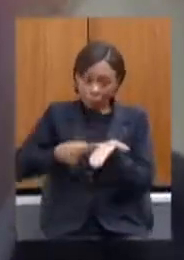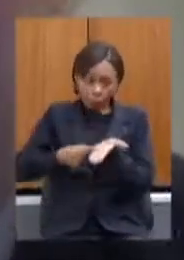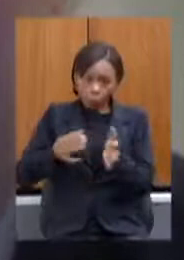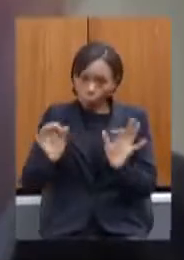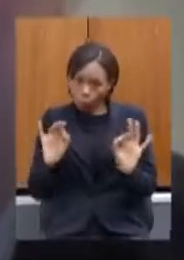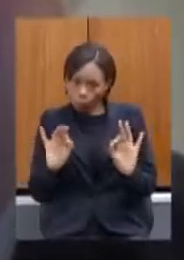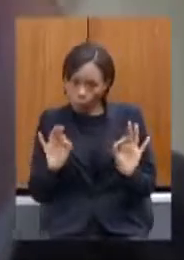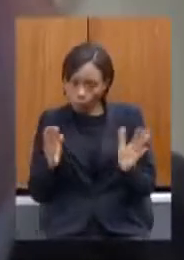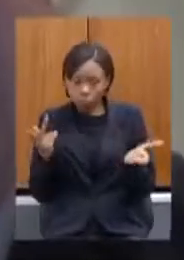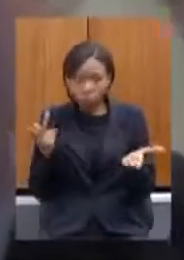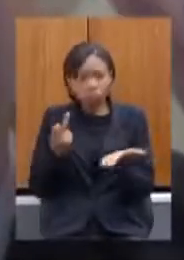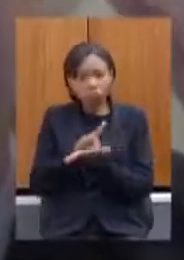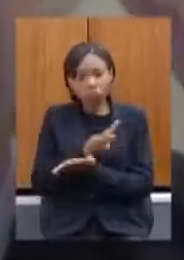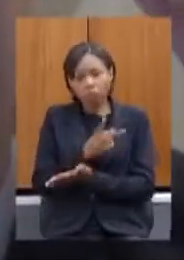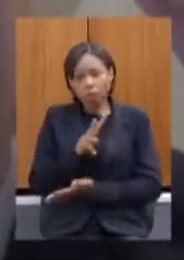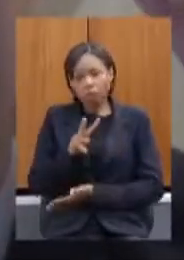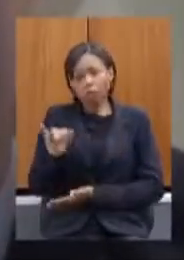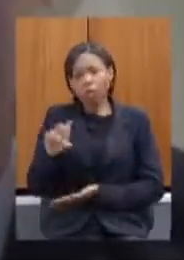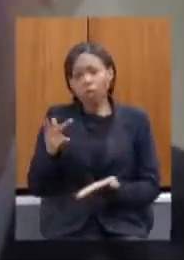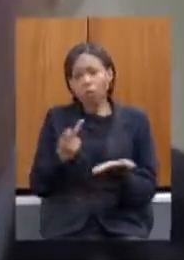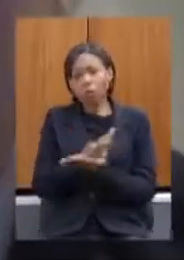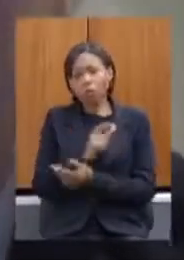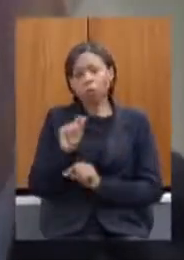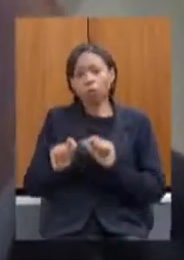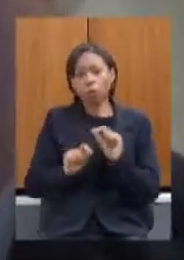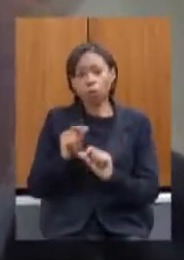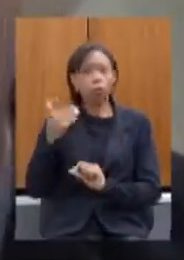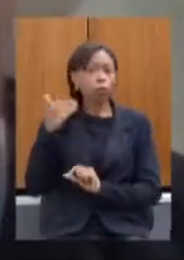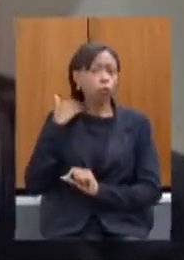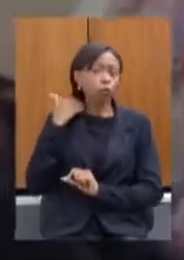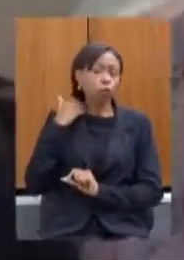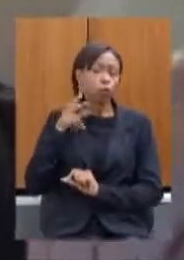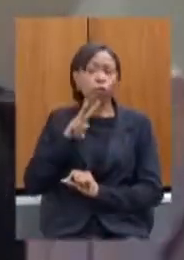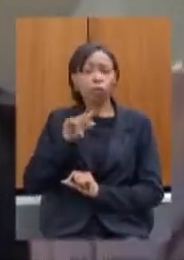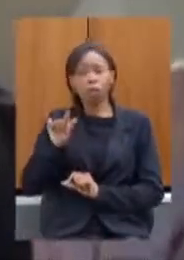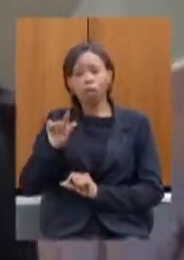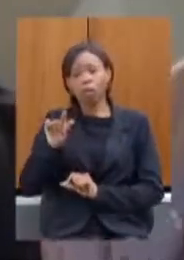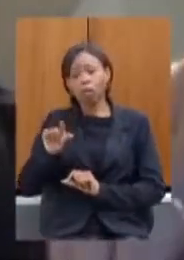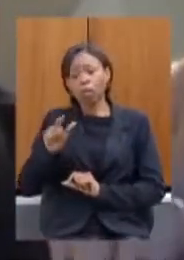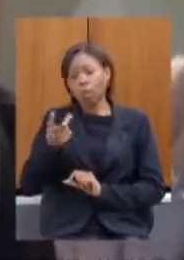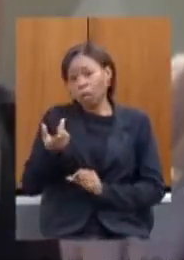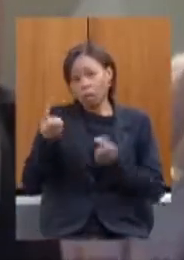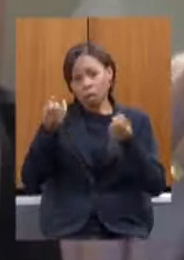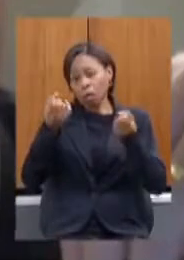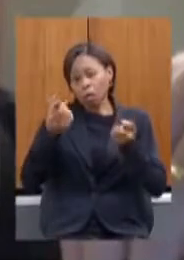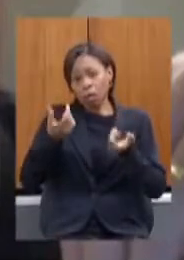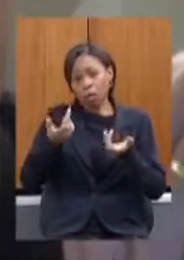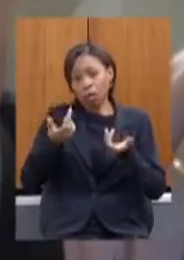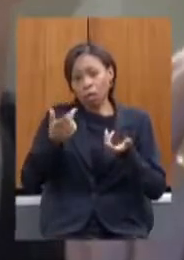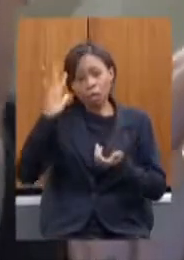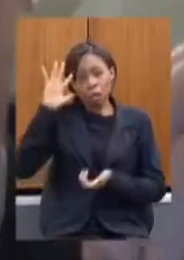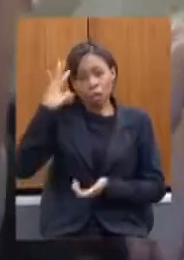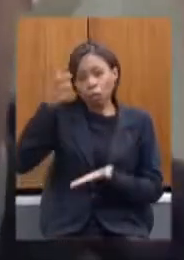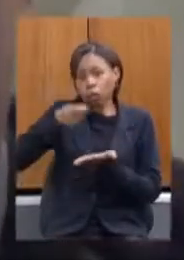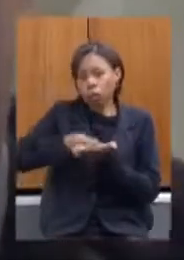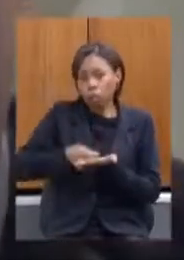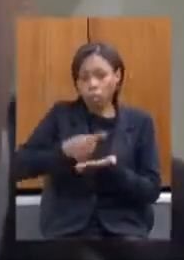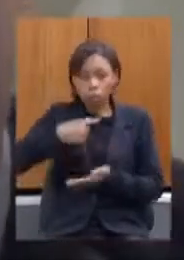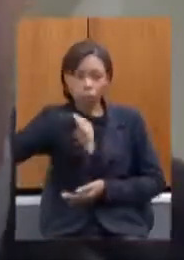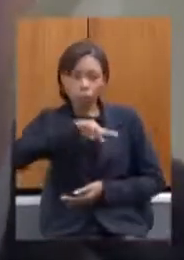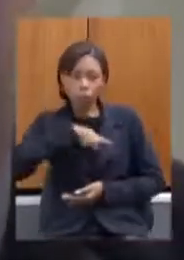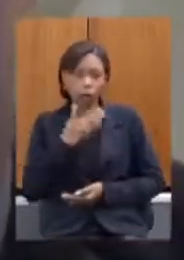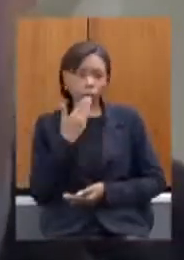acontecer né é que o juiz vai definir entre o que a gente pediu 54 e